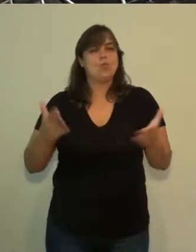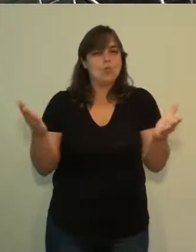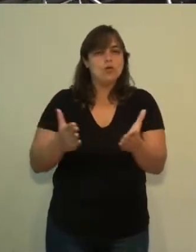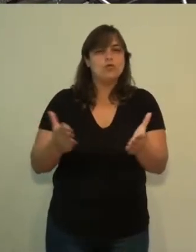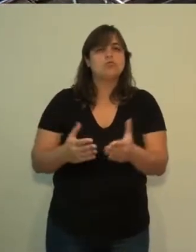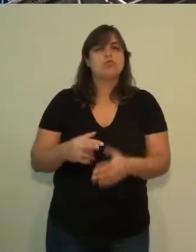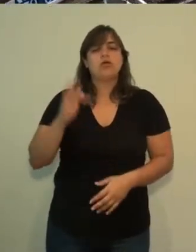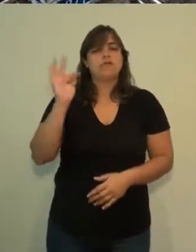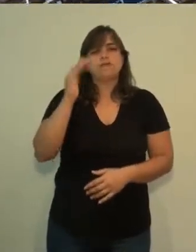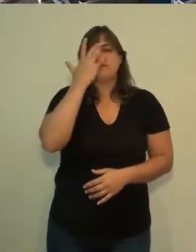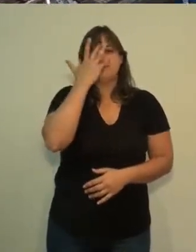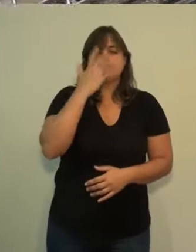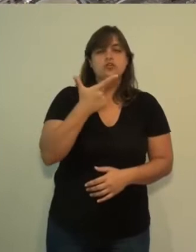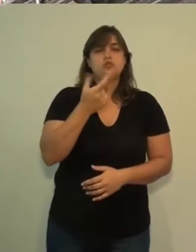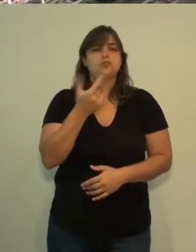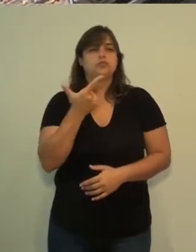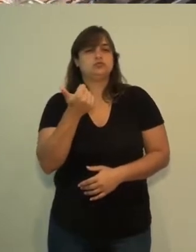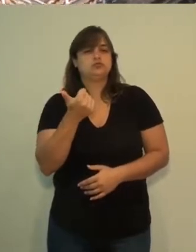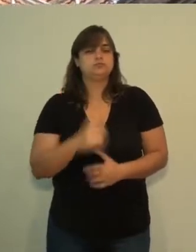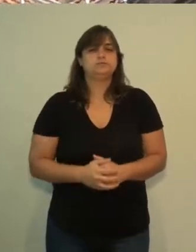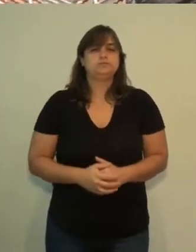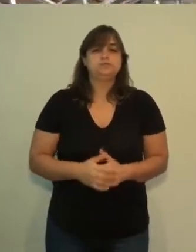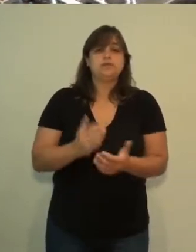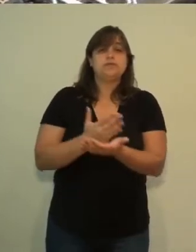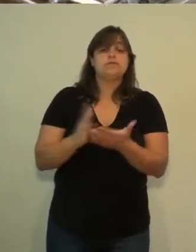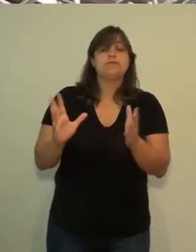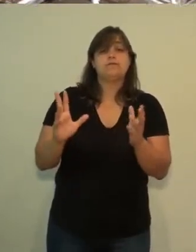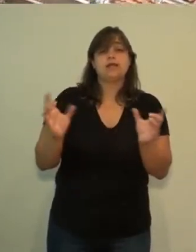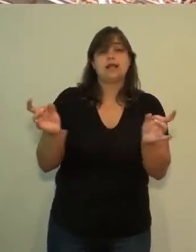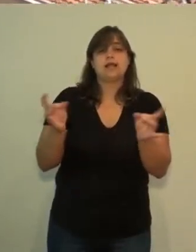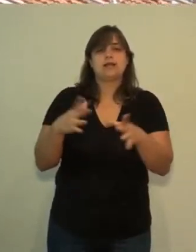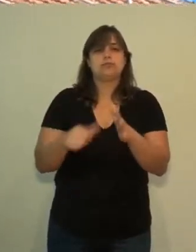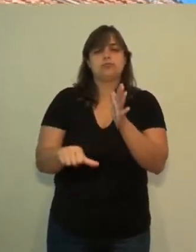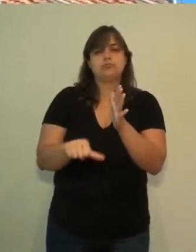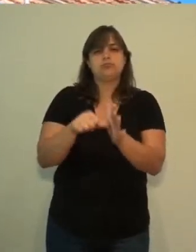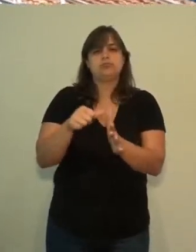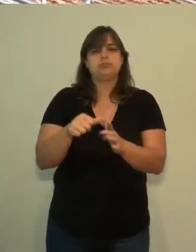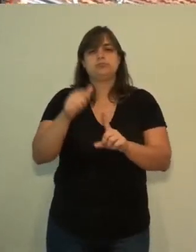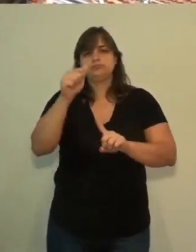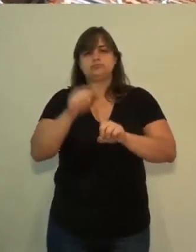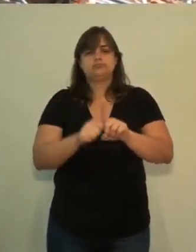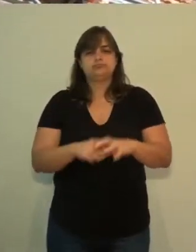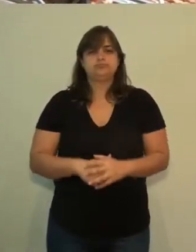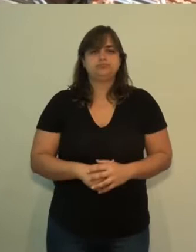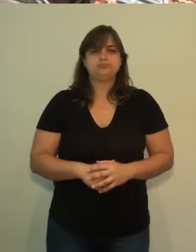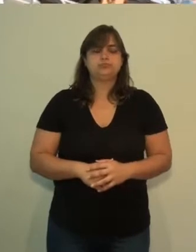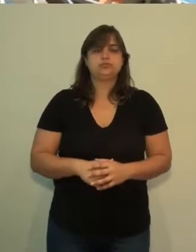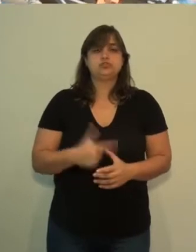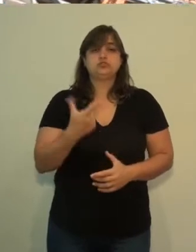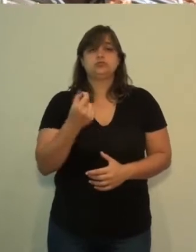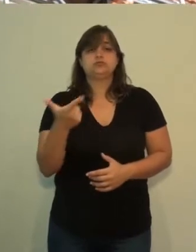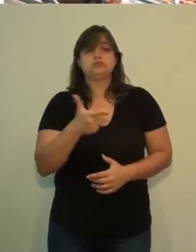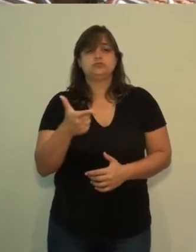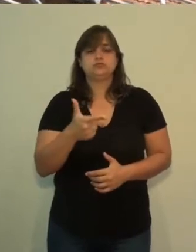desde fevereiro de 2021 e que será concluída no primeiro semestre de 2022.